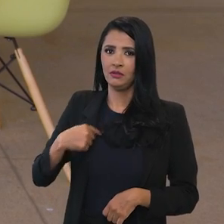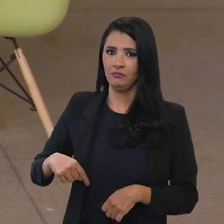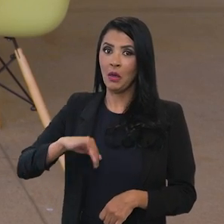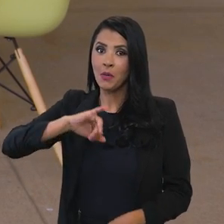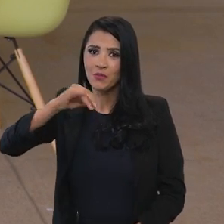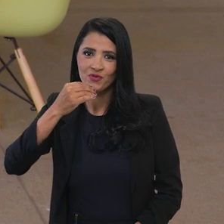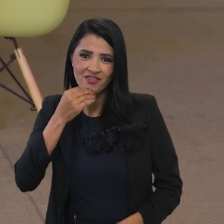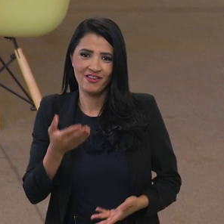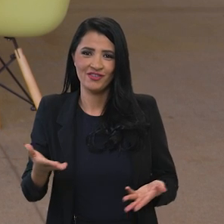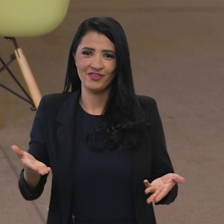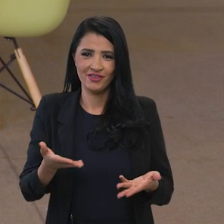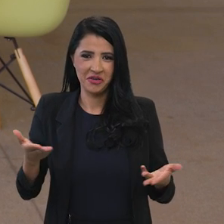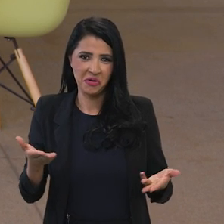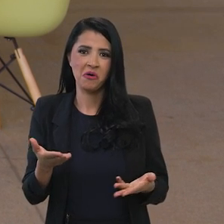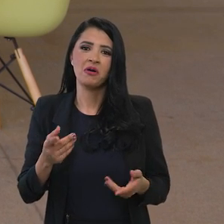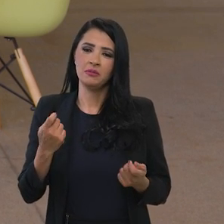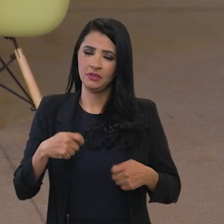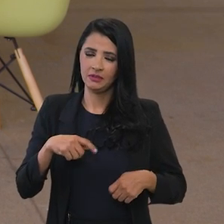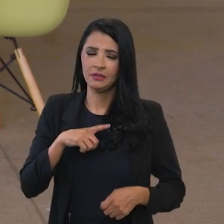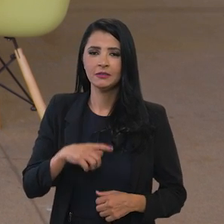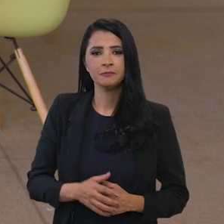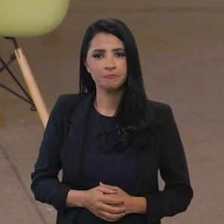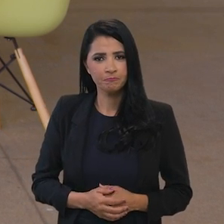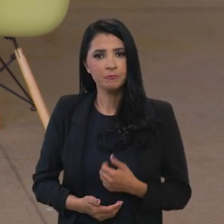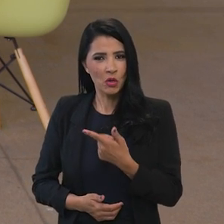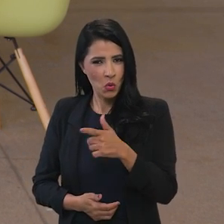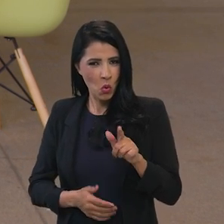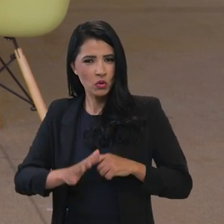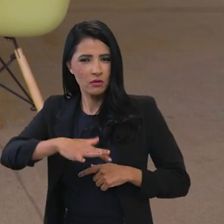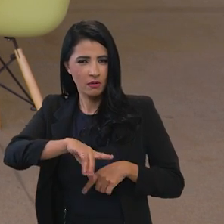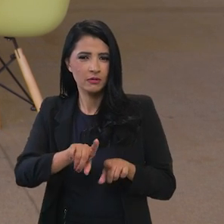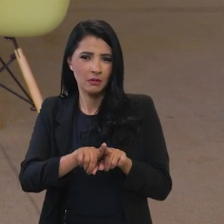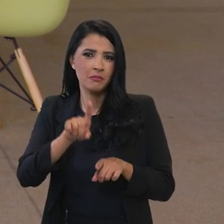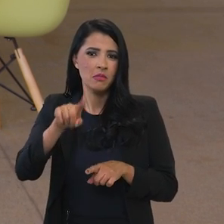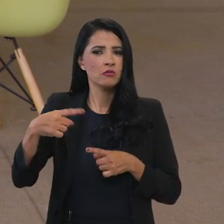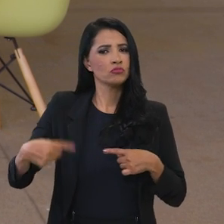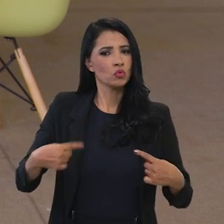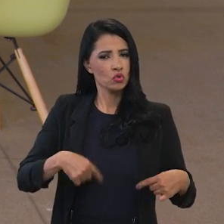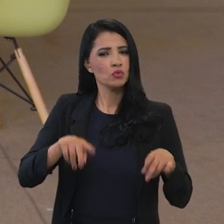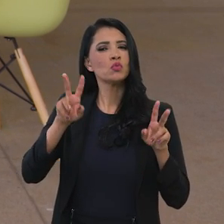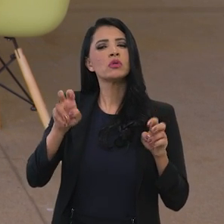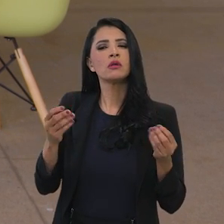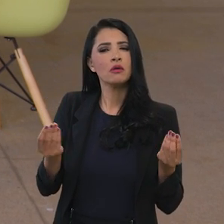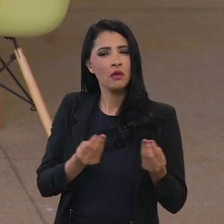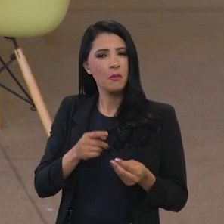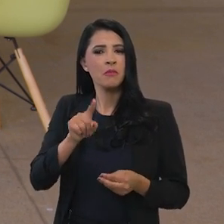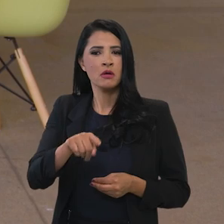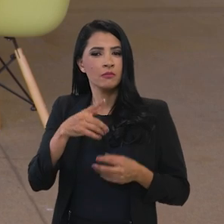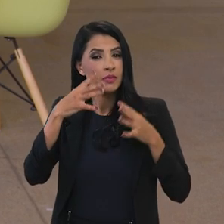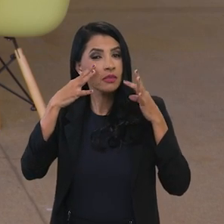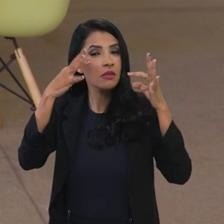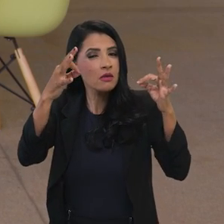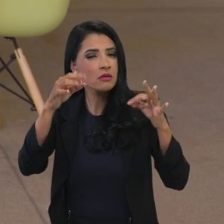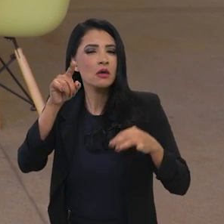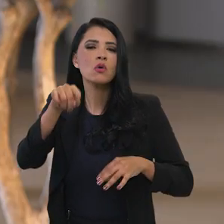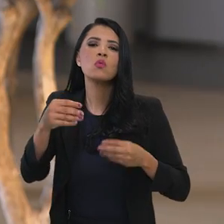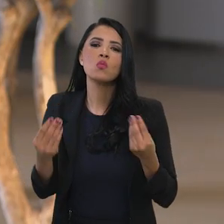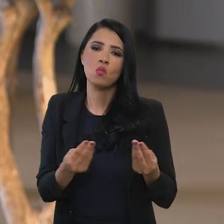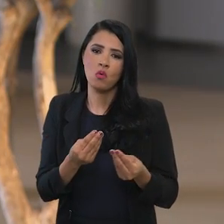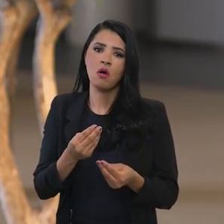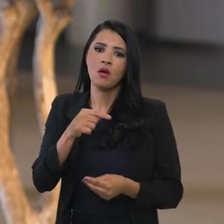seja oportunidades a serem aproveitadas um outro mercado agora muito discutido com bastante atenção